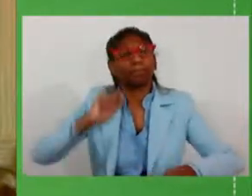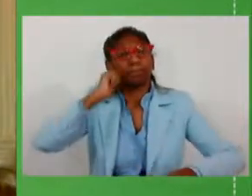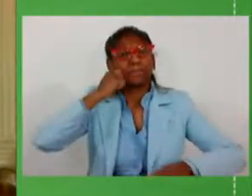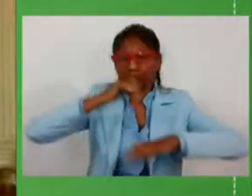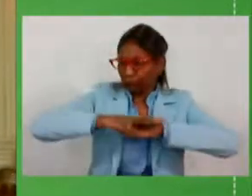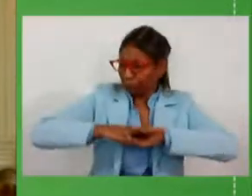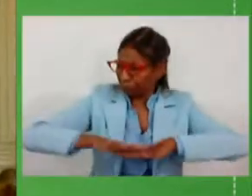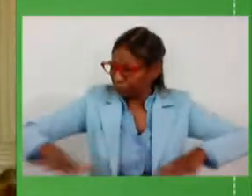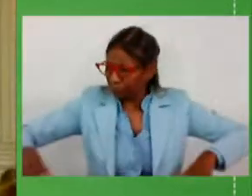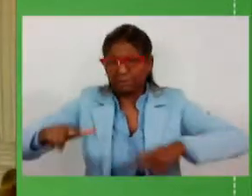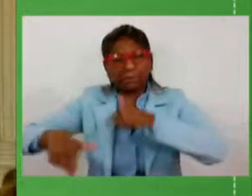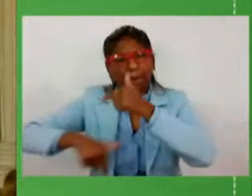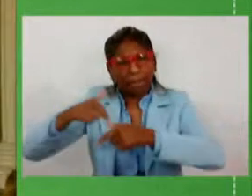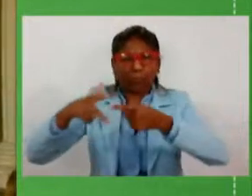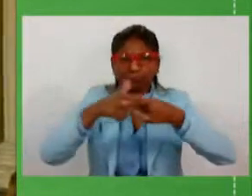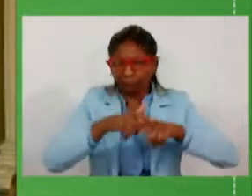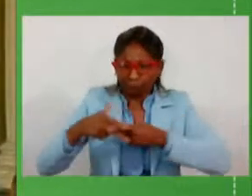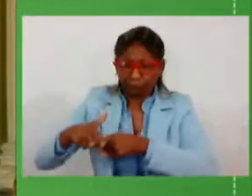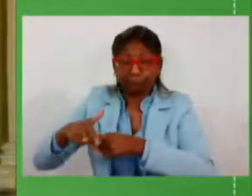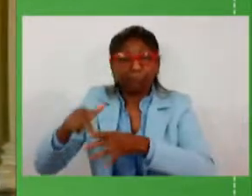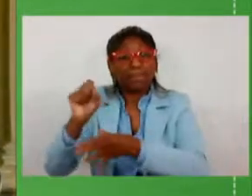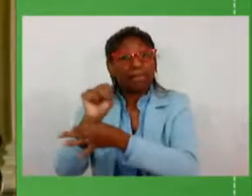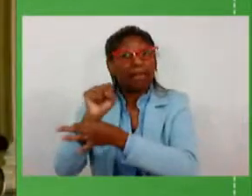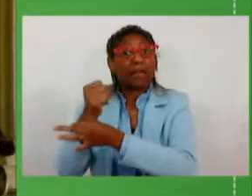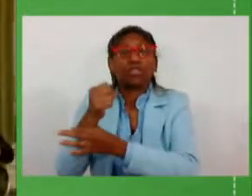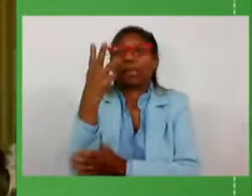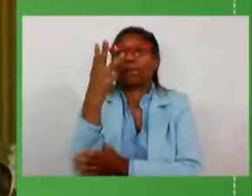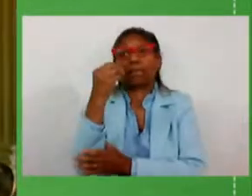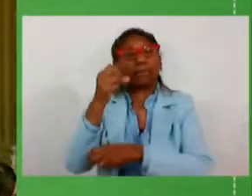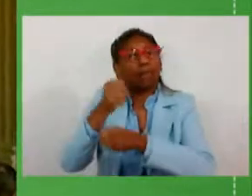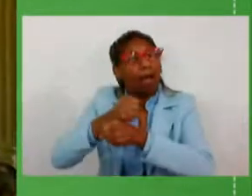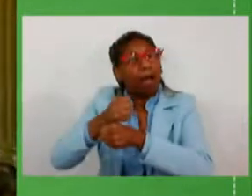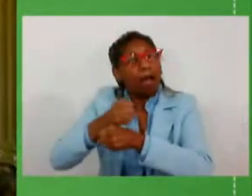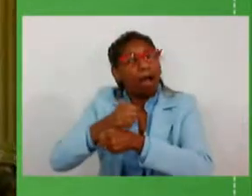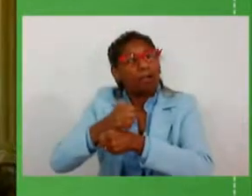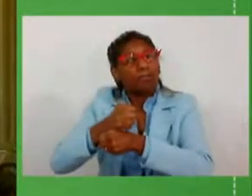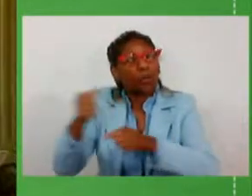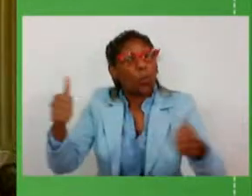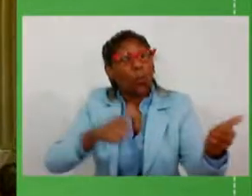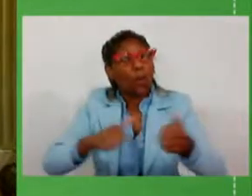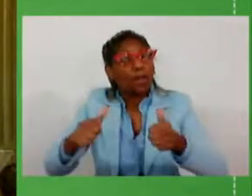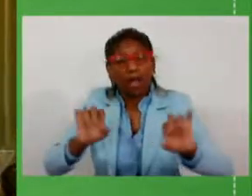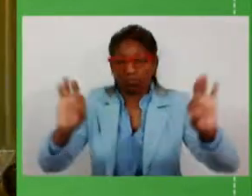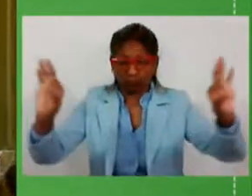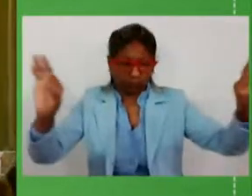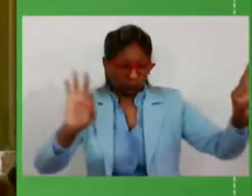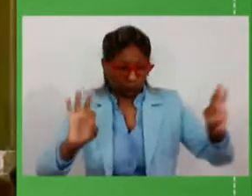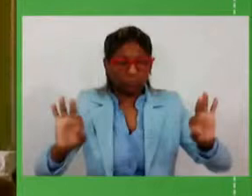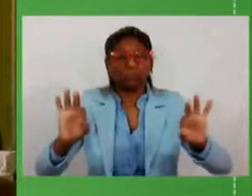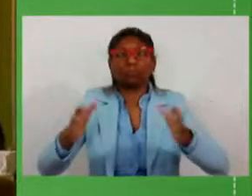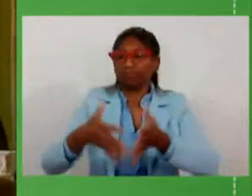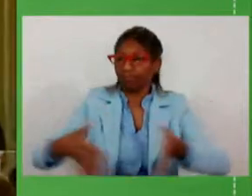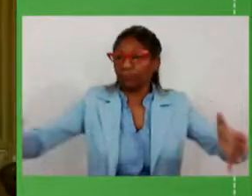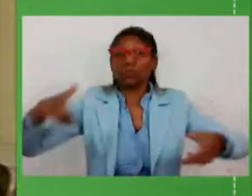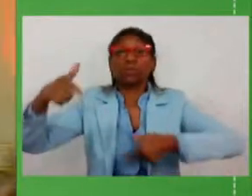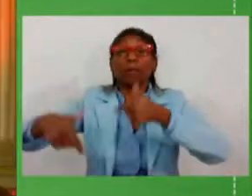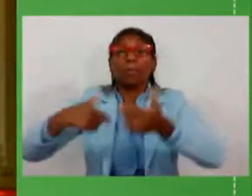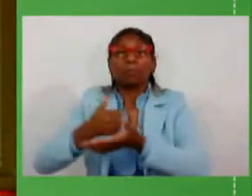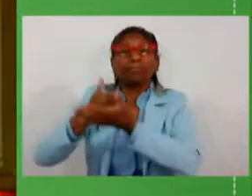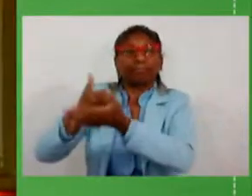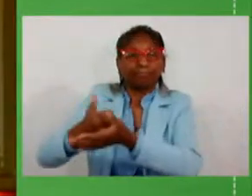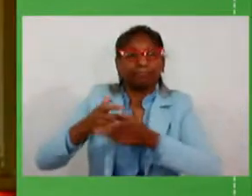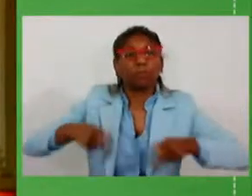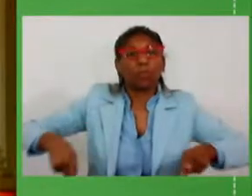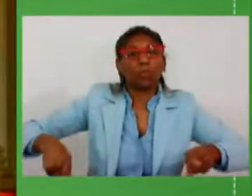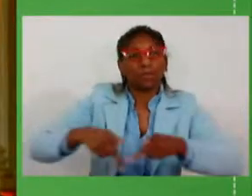serviços, a garantia de 30 anos dessas estradas com qualidade e com ampliação de serviços para a população. As